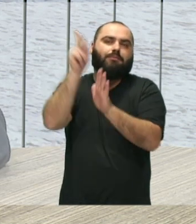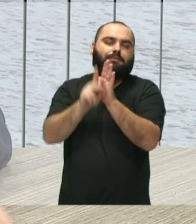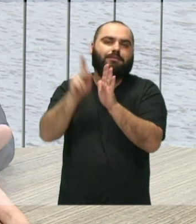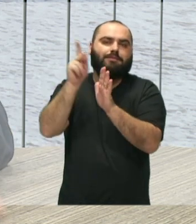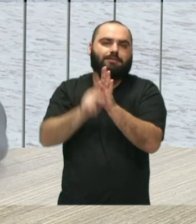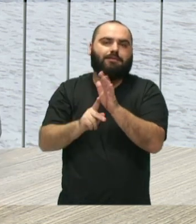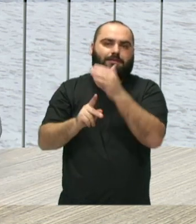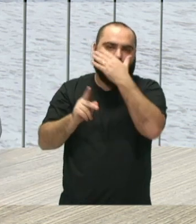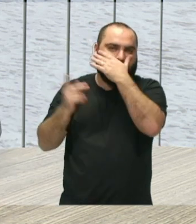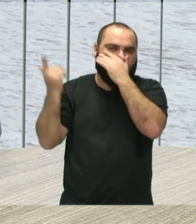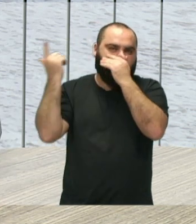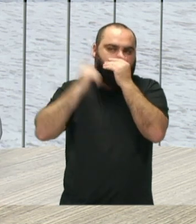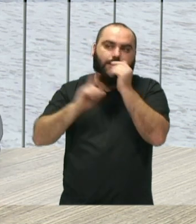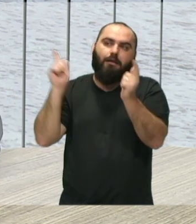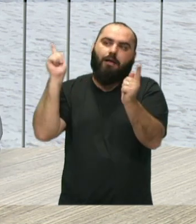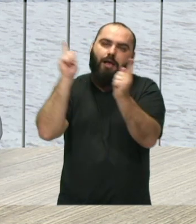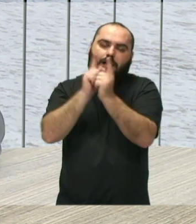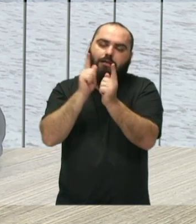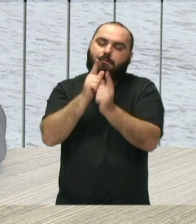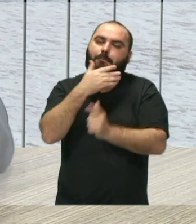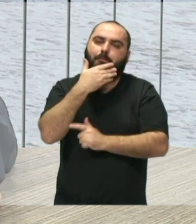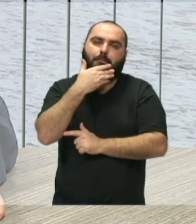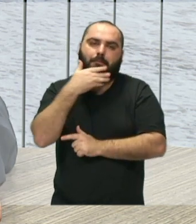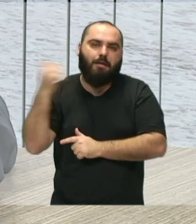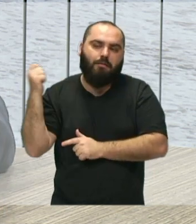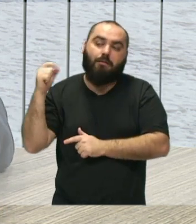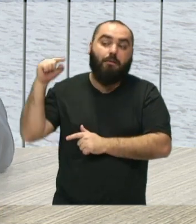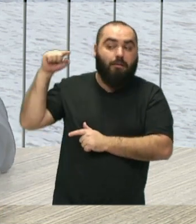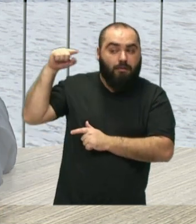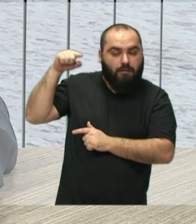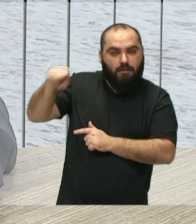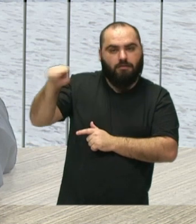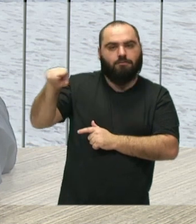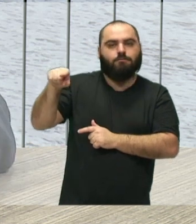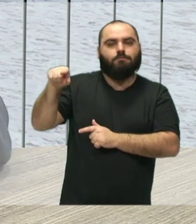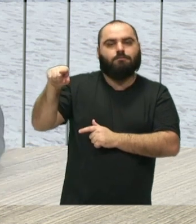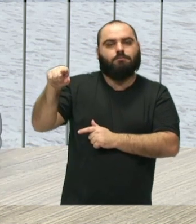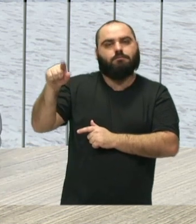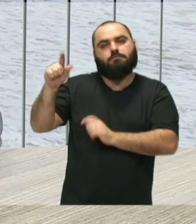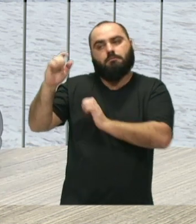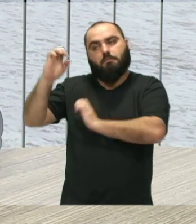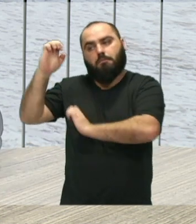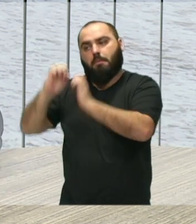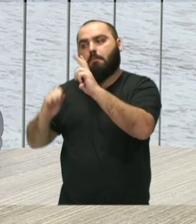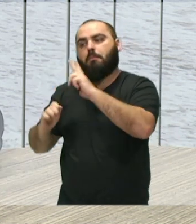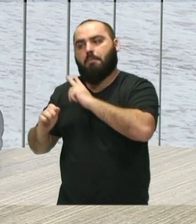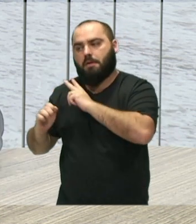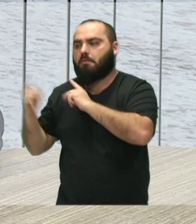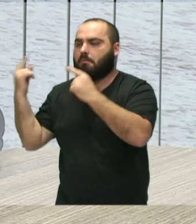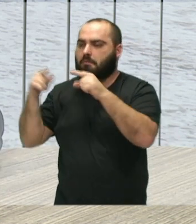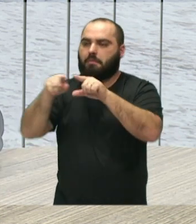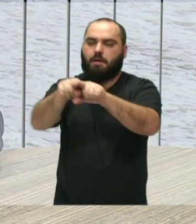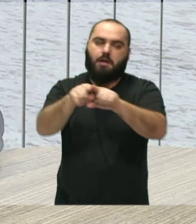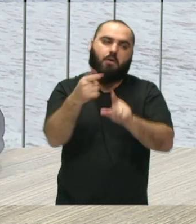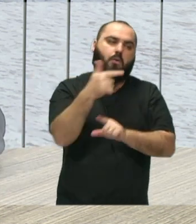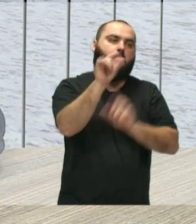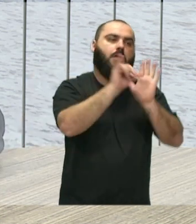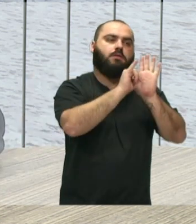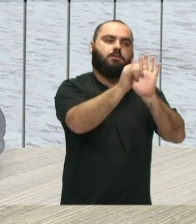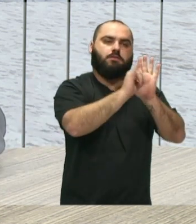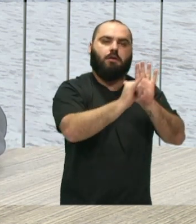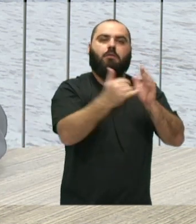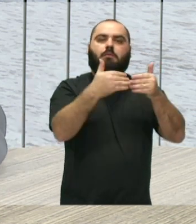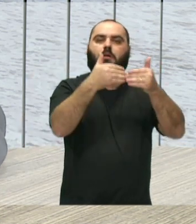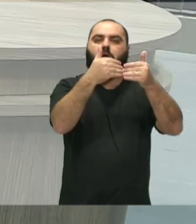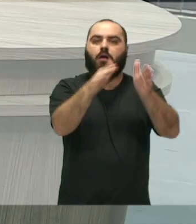também venham atender o nosso conservatório na iniciativa privada e outros editais públicos que são abertos